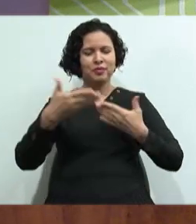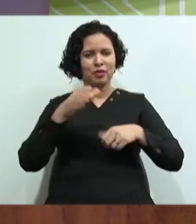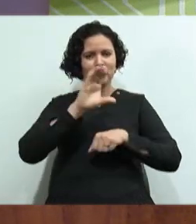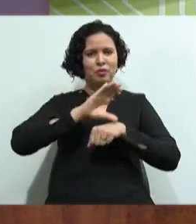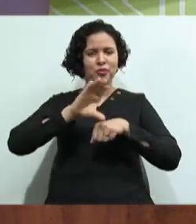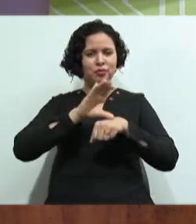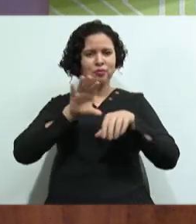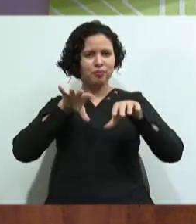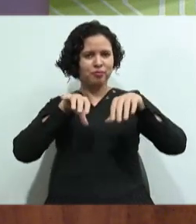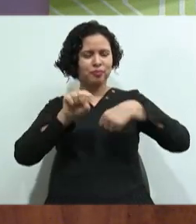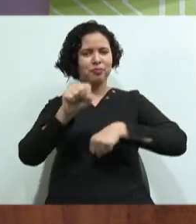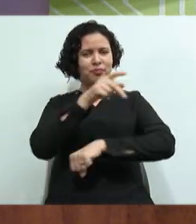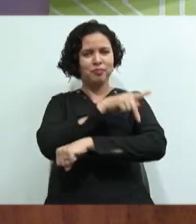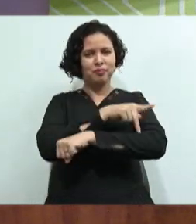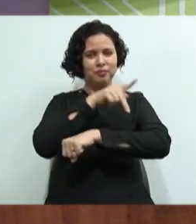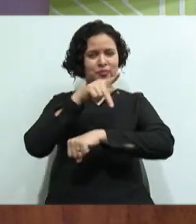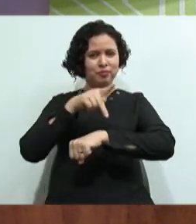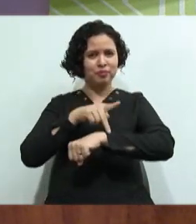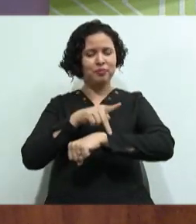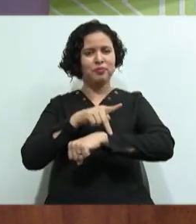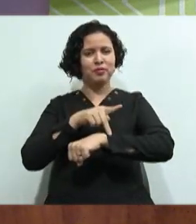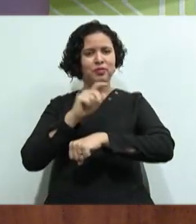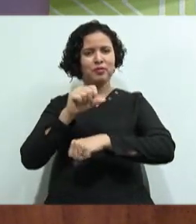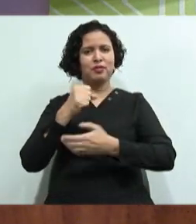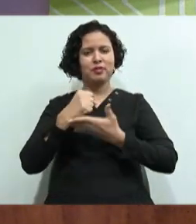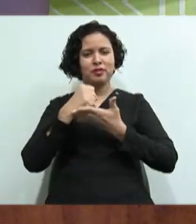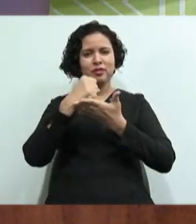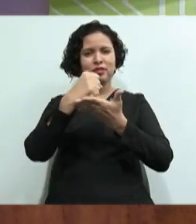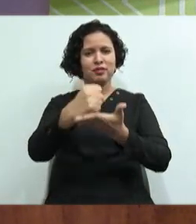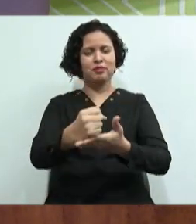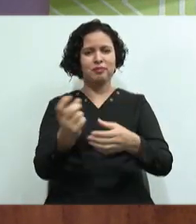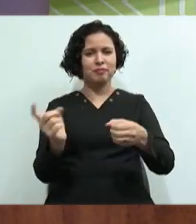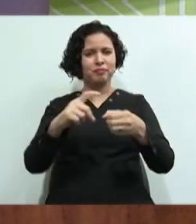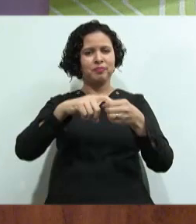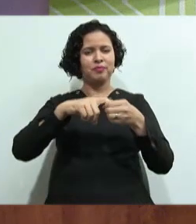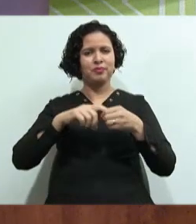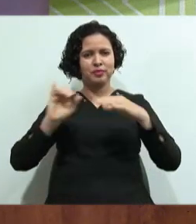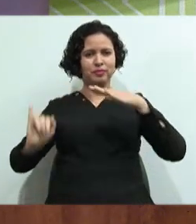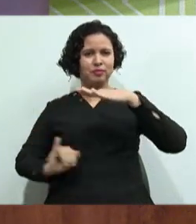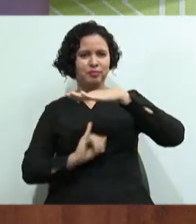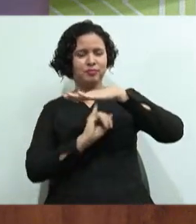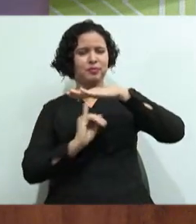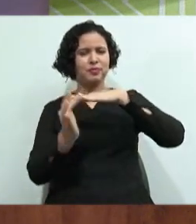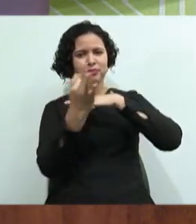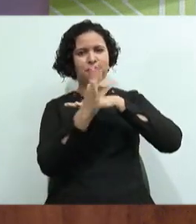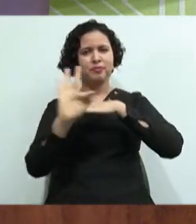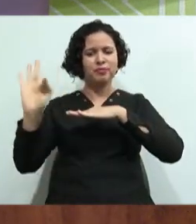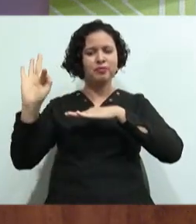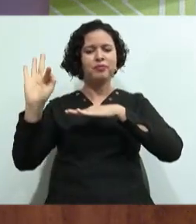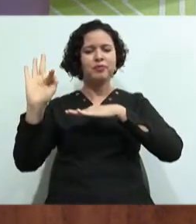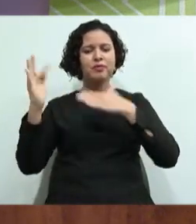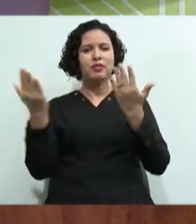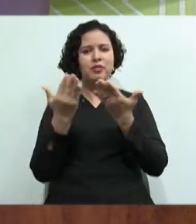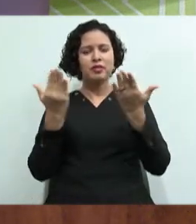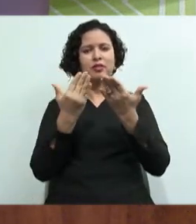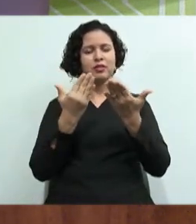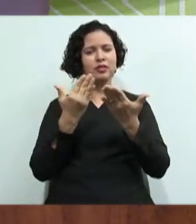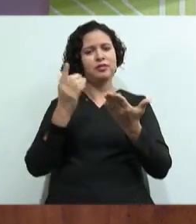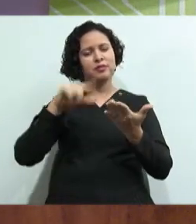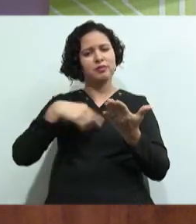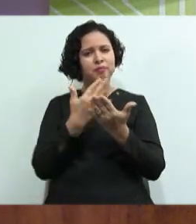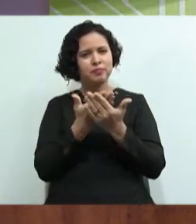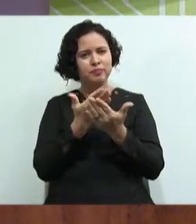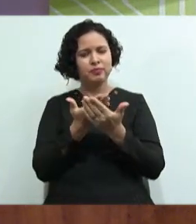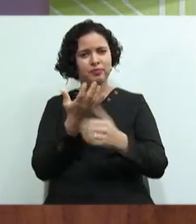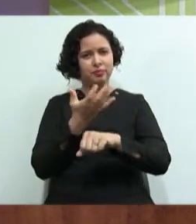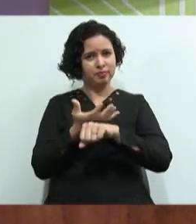DE FORMAÇÃO PEDAGÓGICA OPERTADO EM PARCERIA COM OS INSTITUTOS FEDERAIS E NÓS IREMOS TRABALHAR A DISCIPLINA